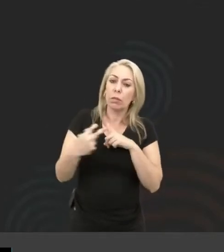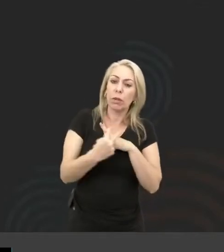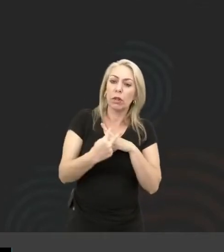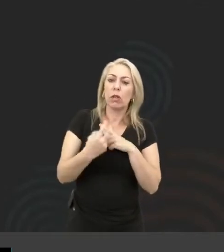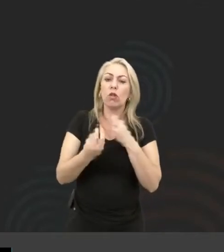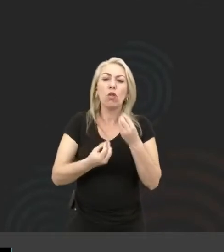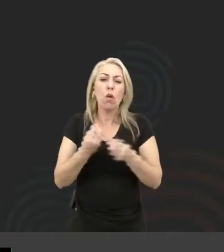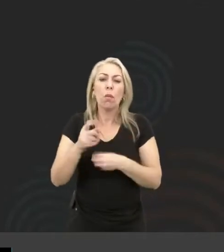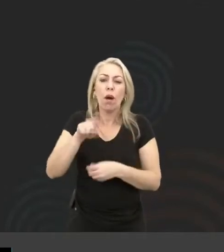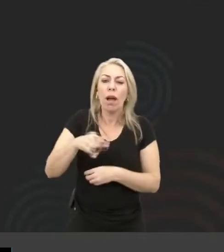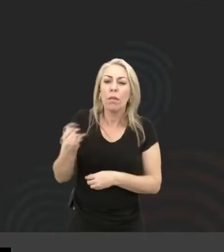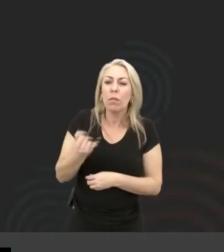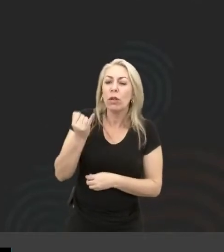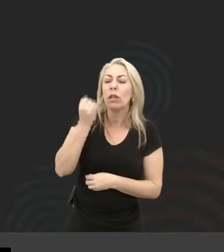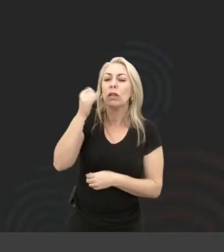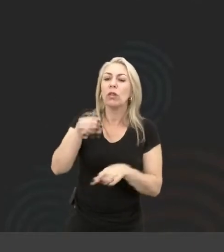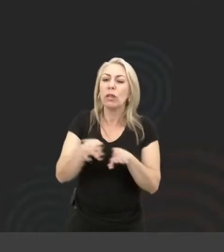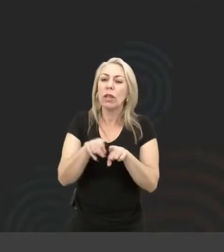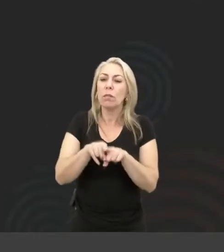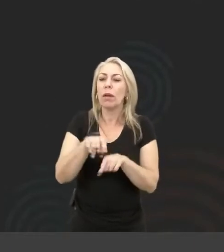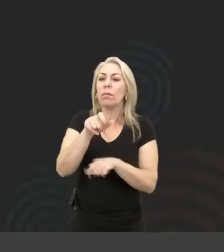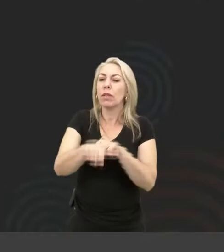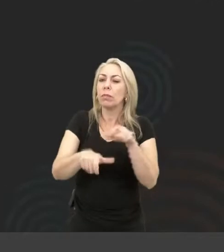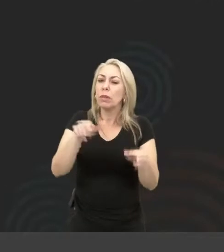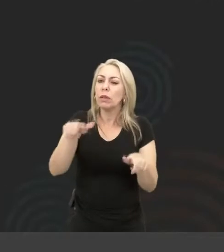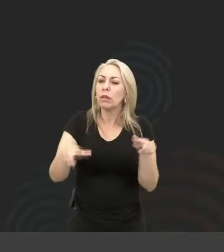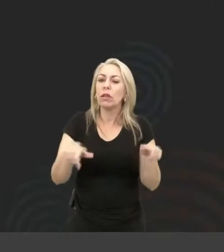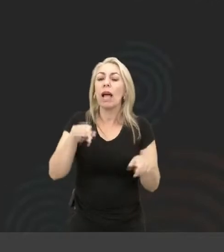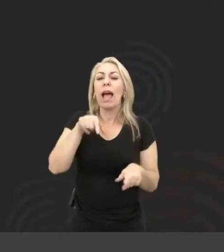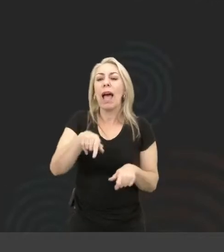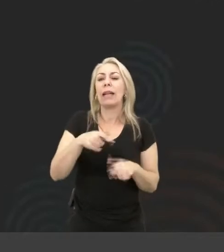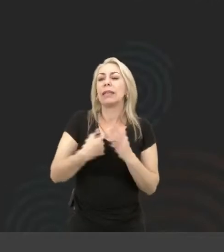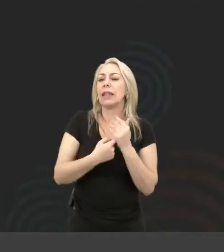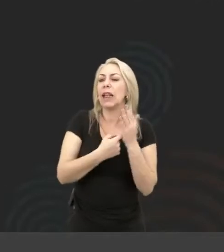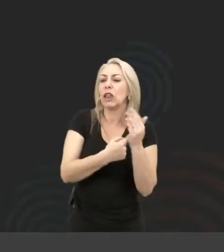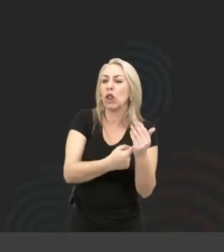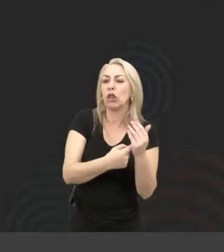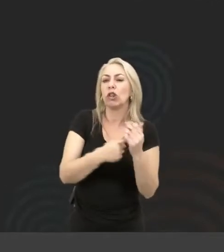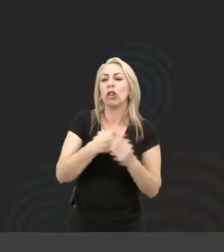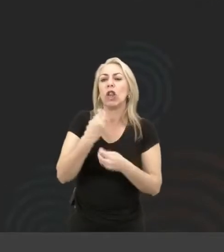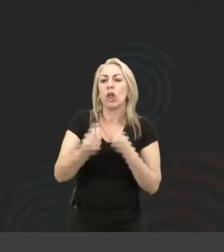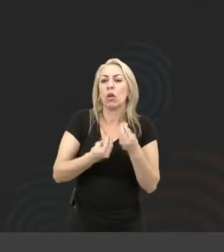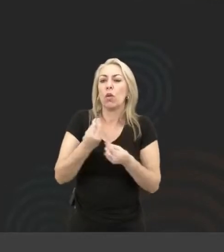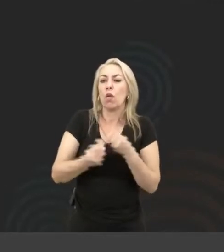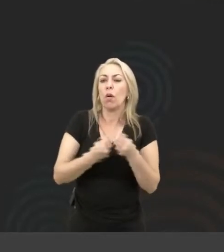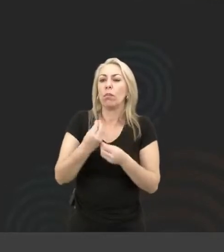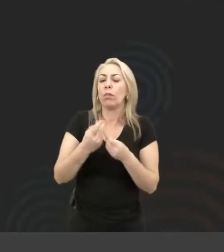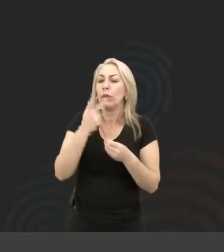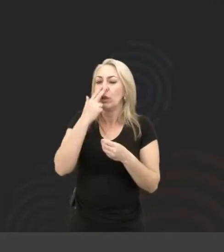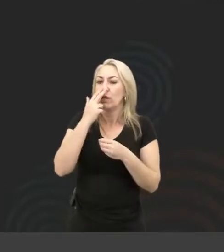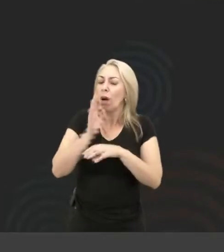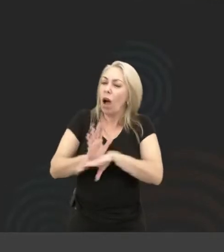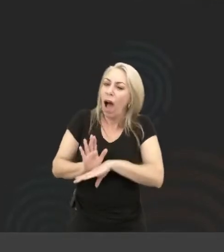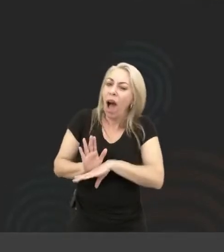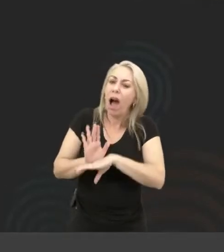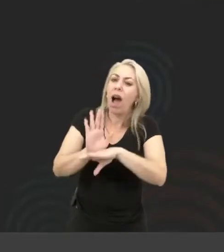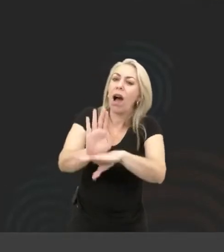do como que é importante também para as pessoas, né? Essa tecnologia. Então, a tecnologia como alavanca de